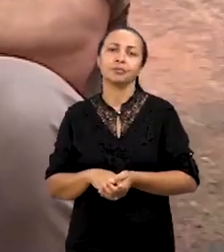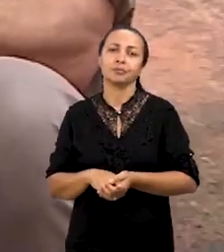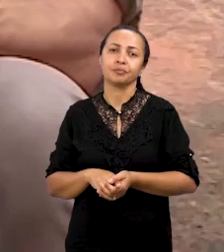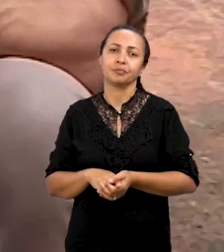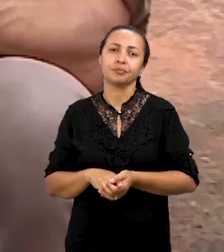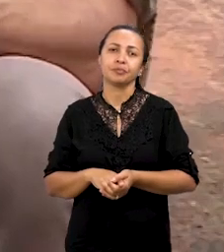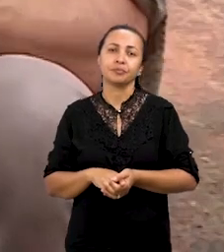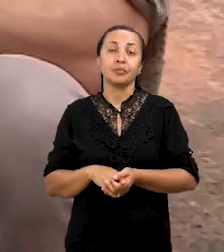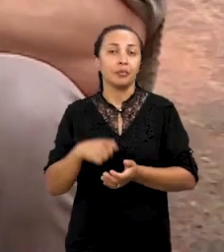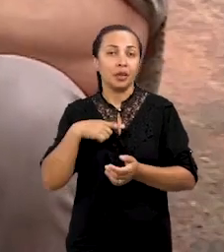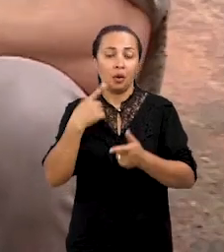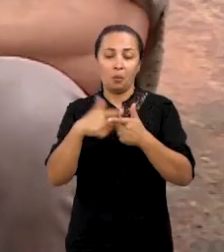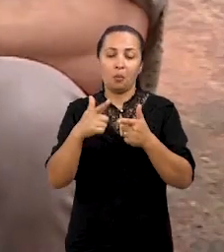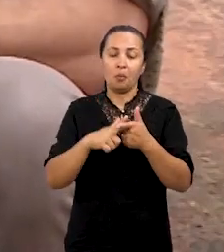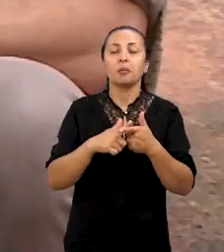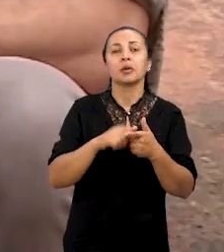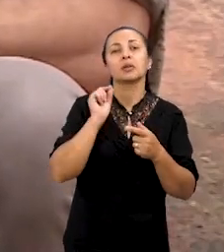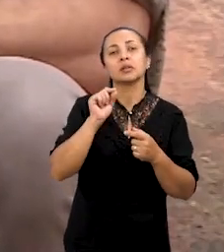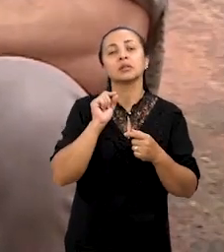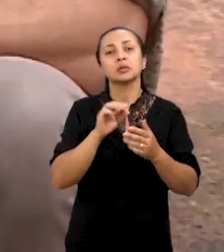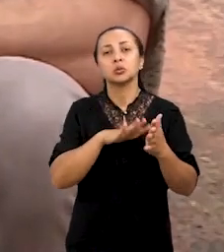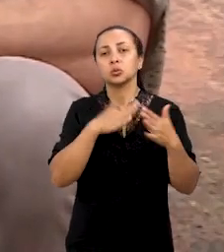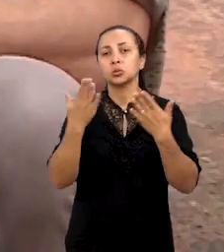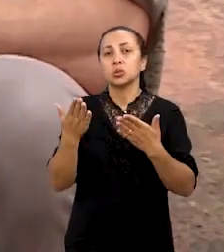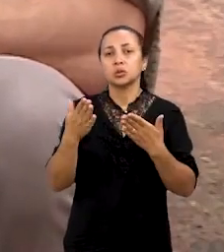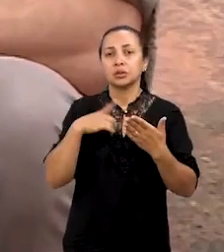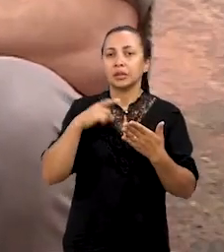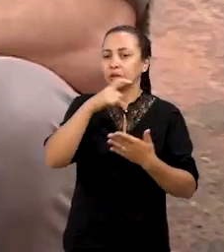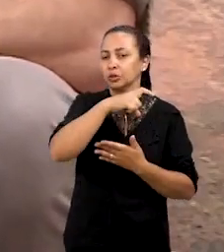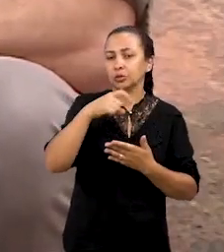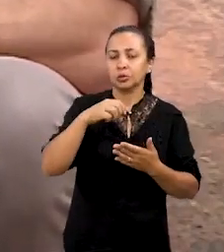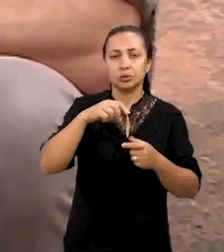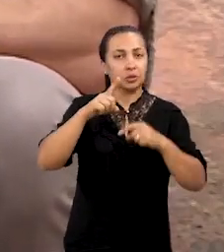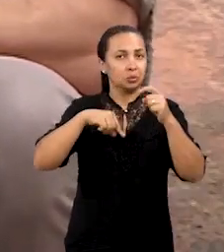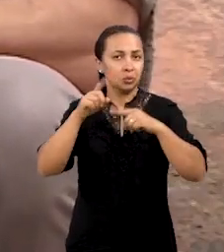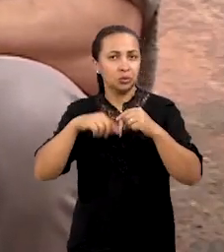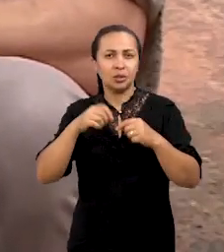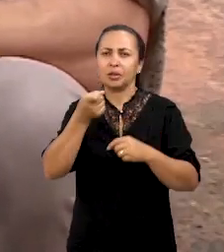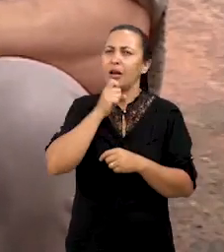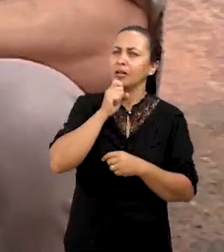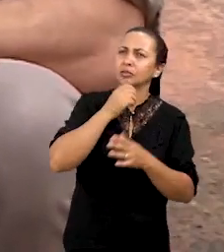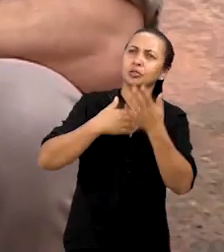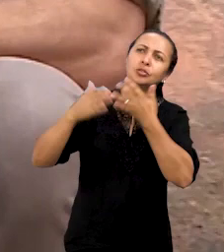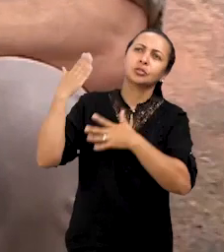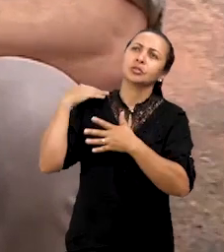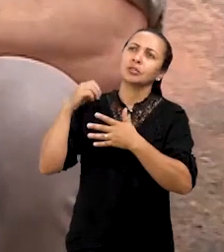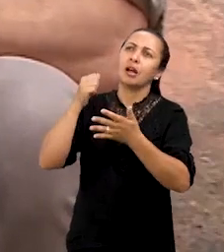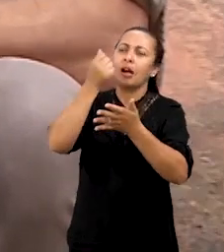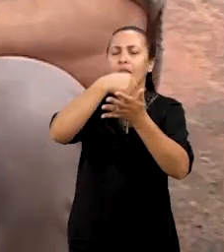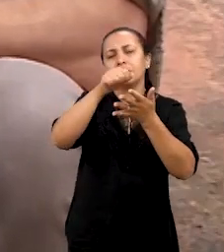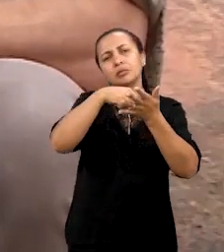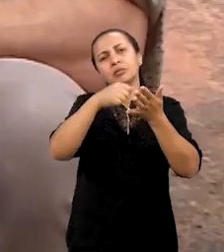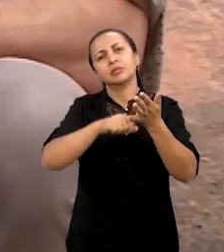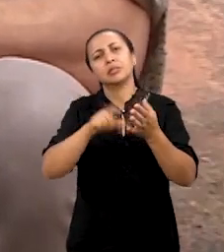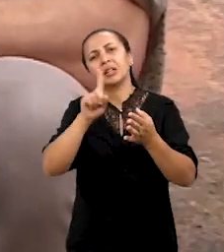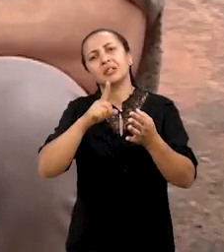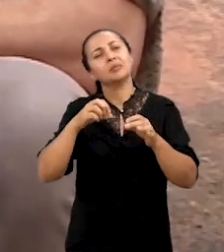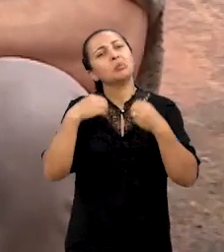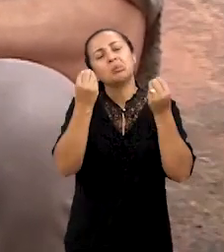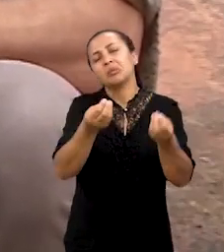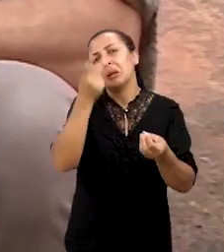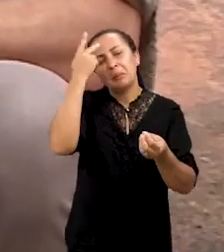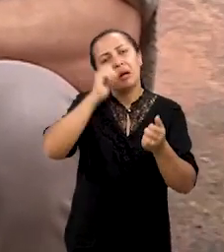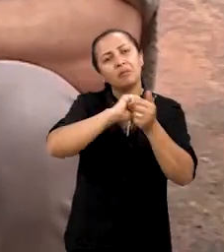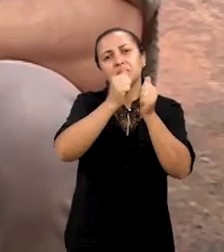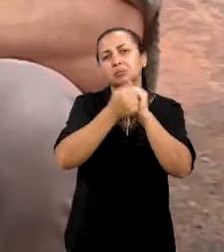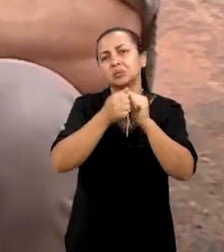tem um problema que, quando parte de vestidos de materiais antigos, especificamente as inscrições, não dá para a gente fazer uma